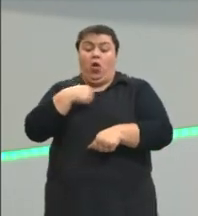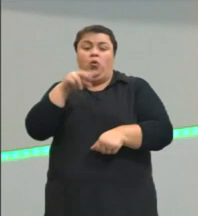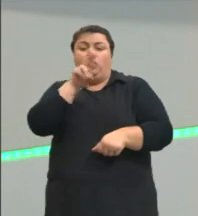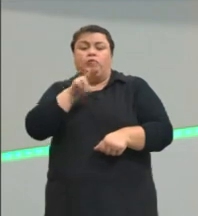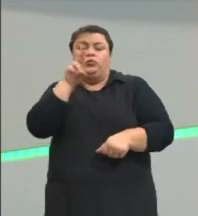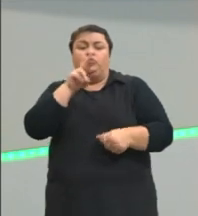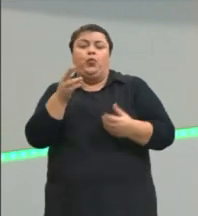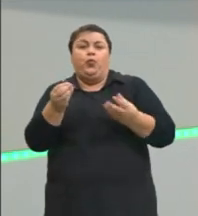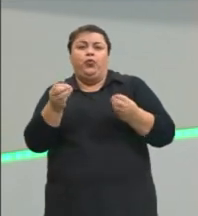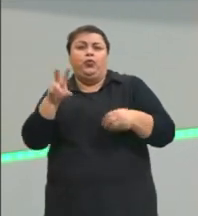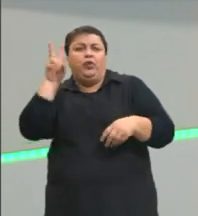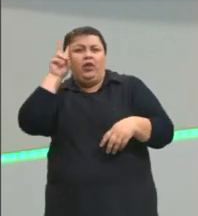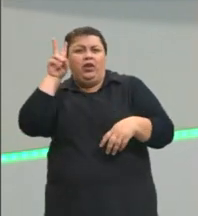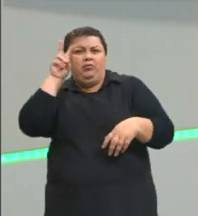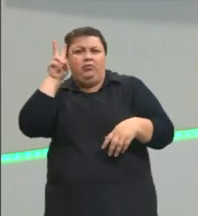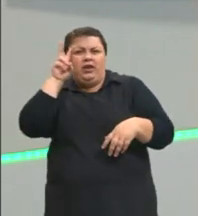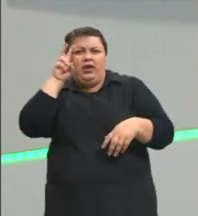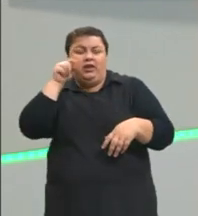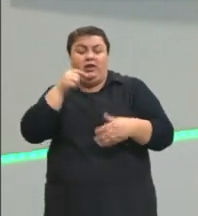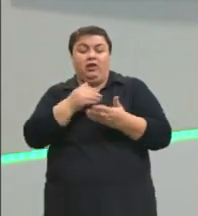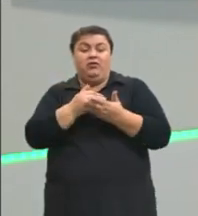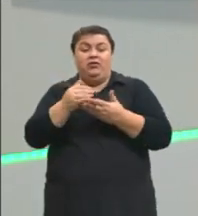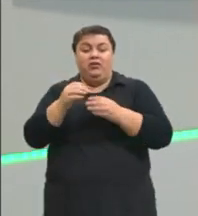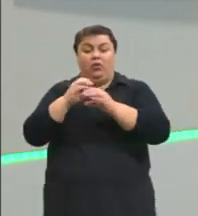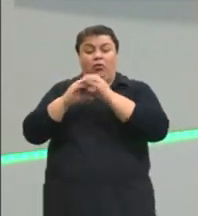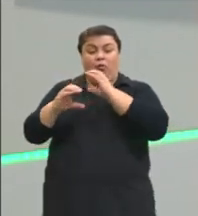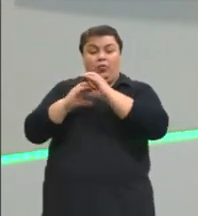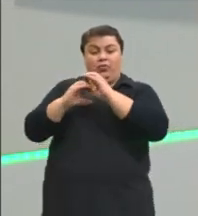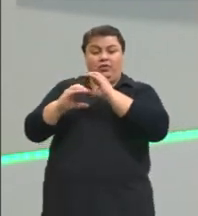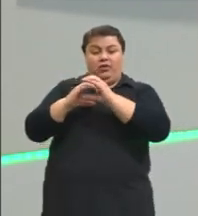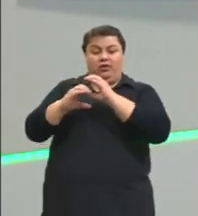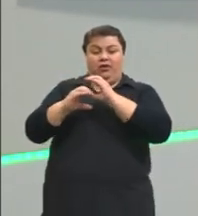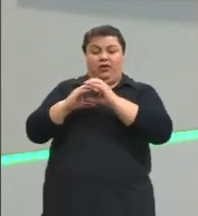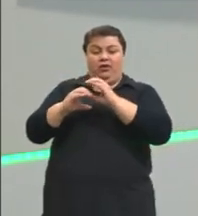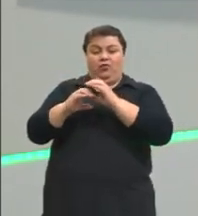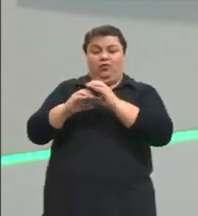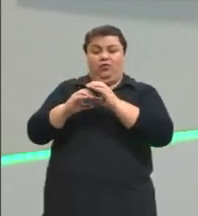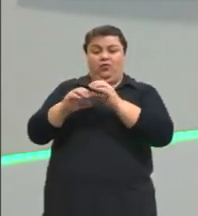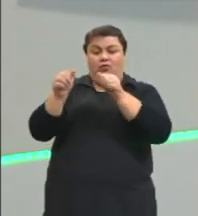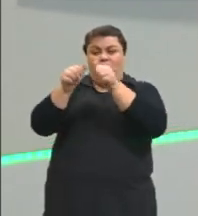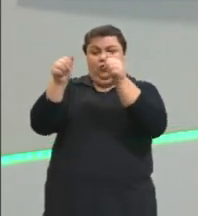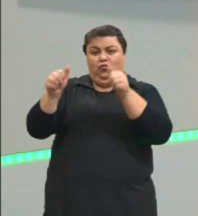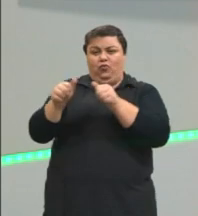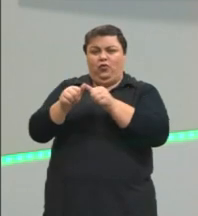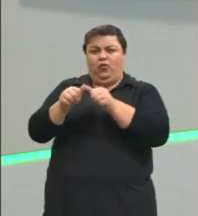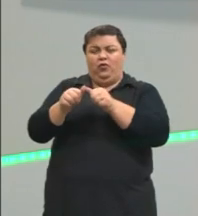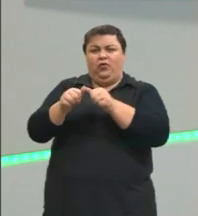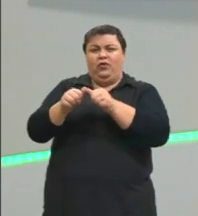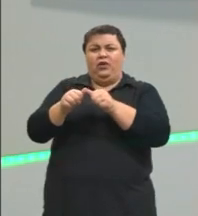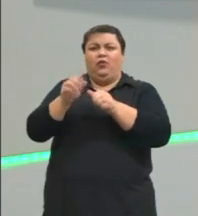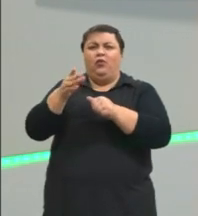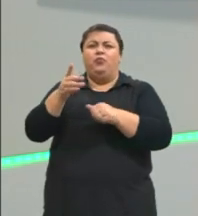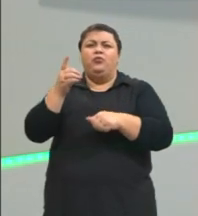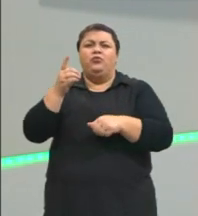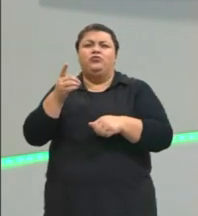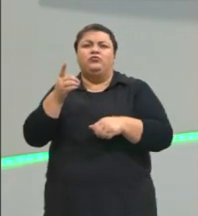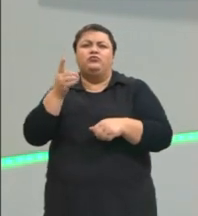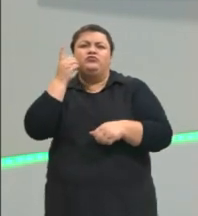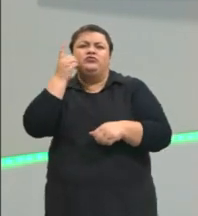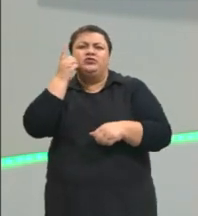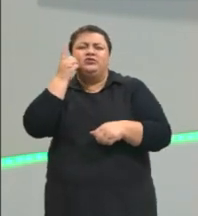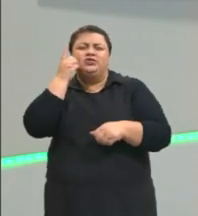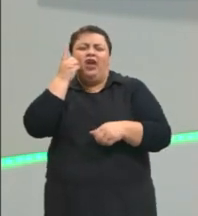eu brinco que eu passei a me comunicar com figurinhas porque às vezes, como aquele velho ditado já diz, uma